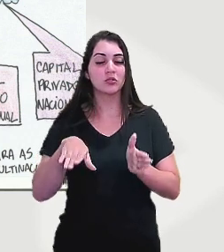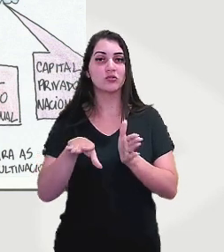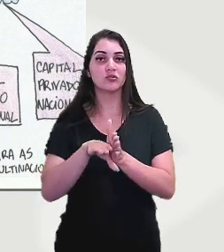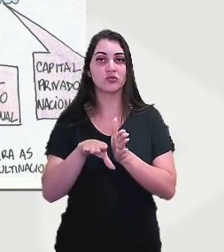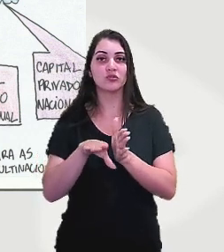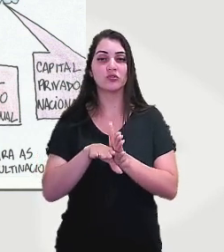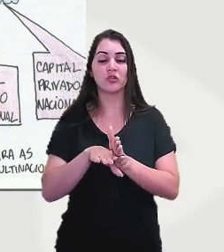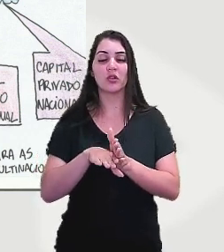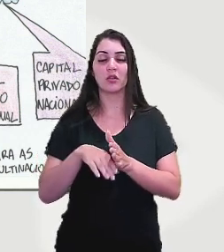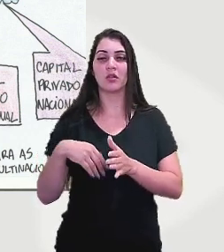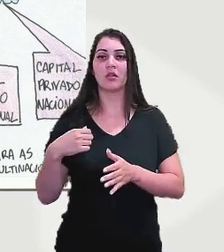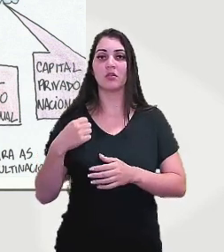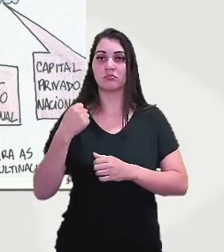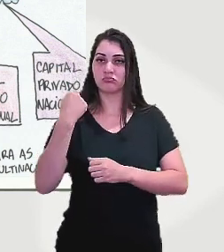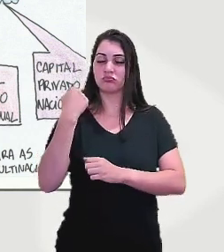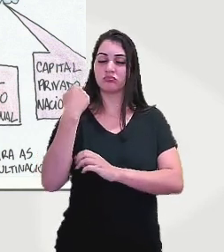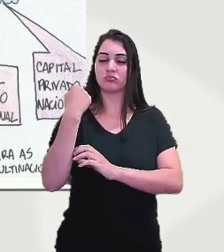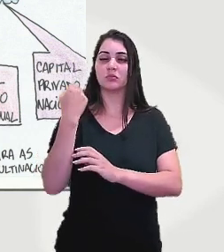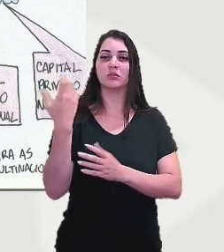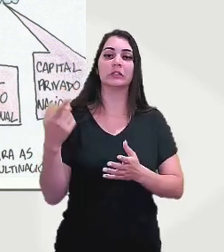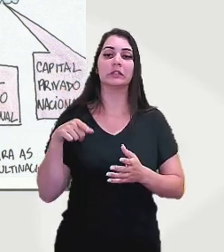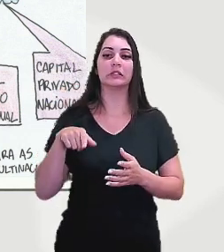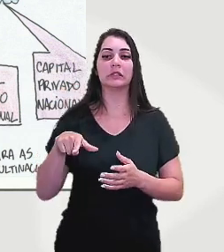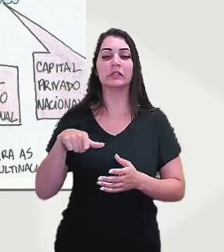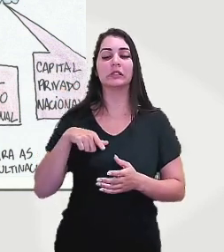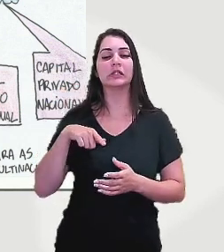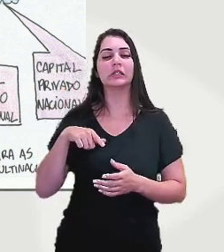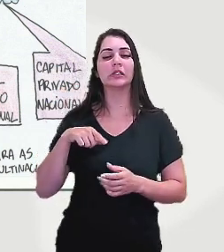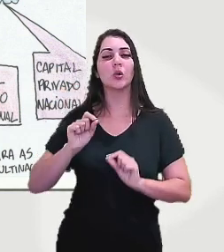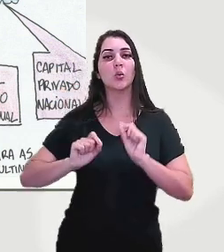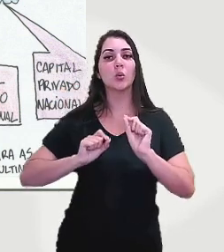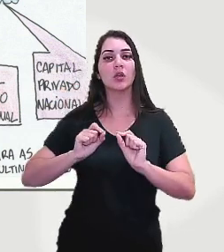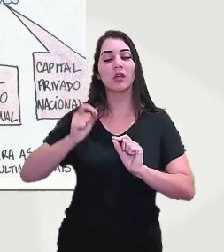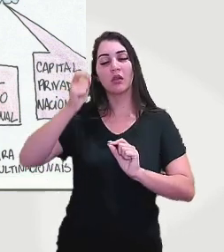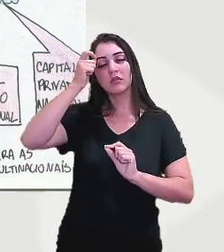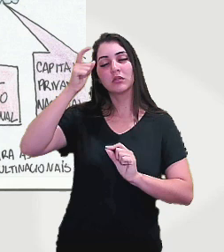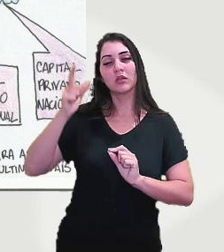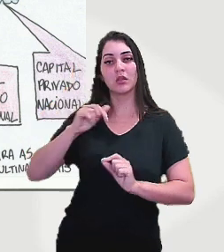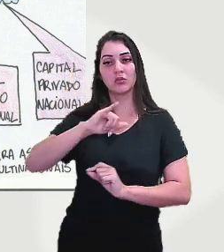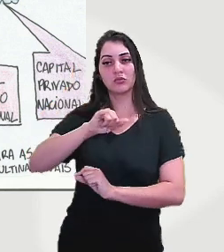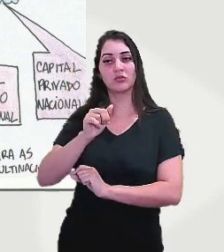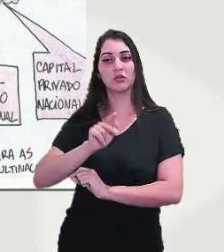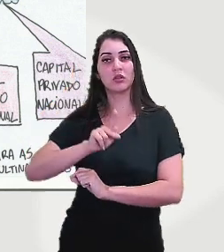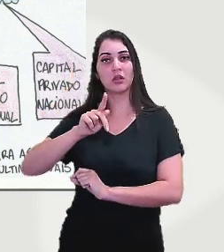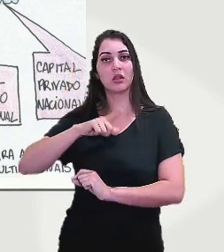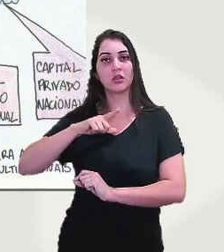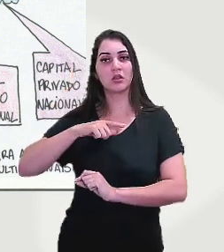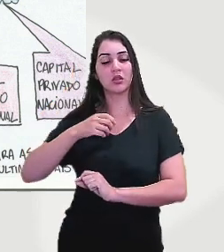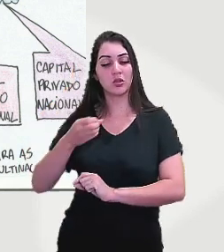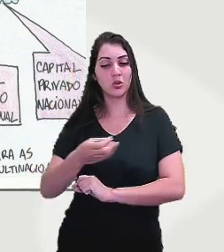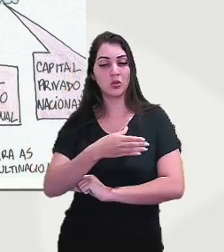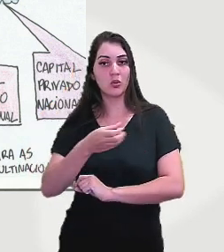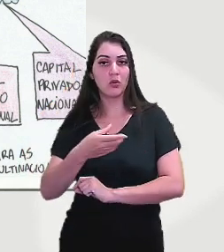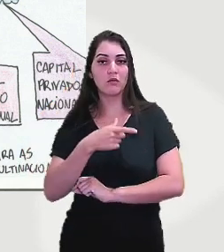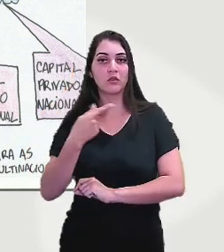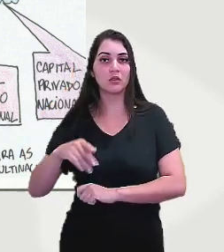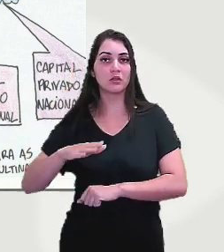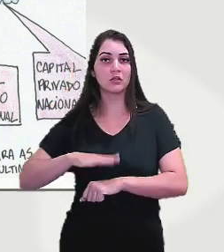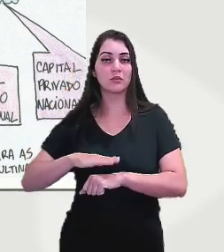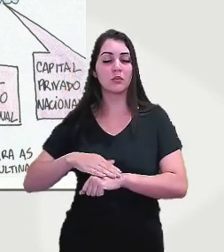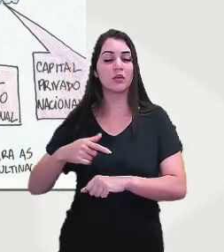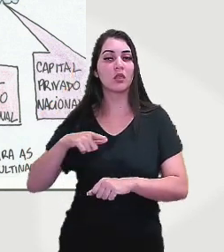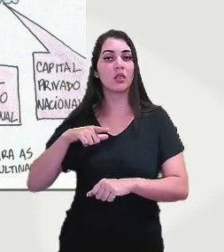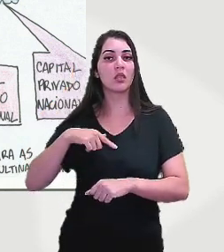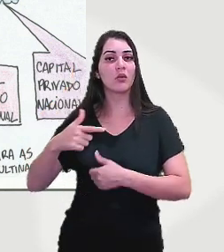Kubitschek vinha com essa ideia de modernização, tanto que nesse momento ele tem um papel